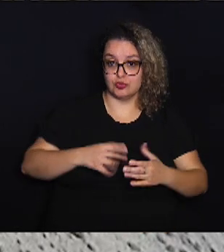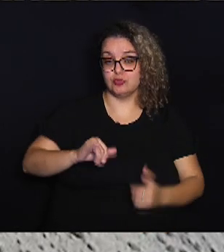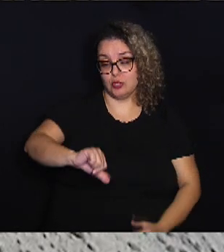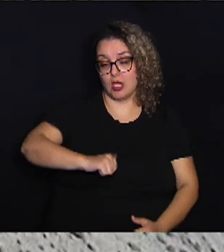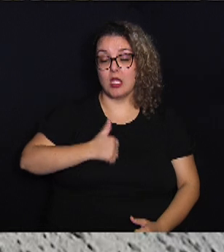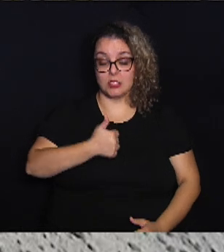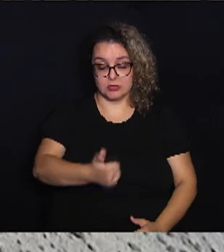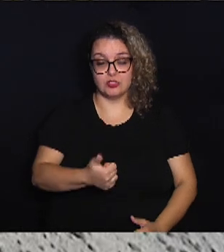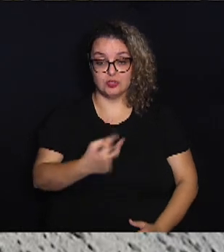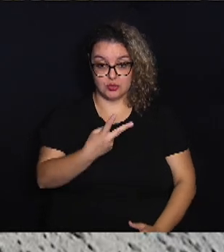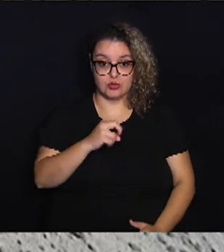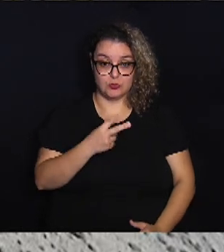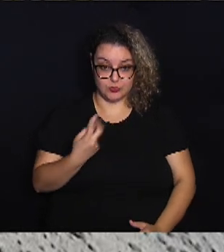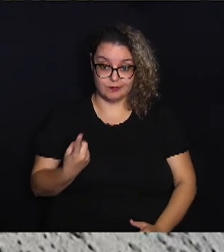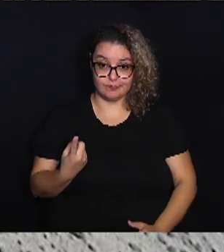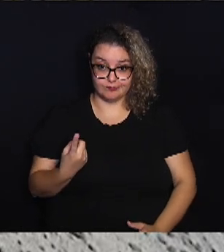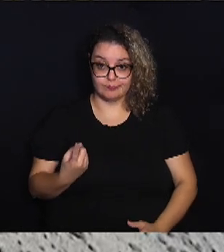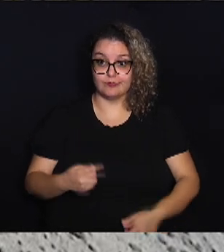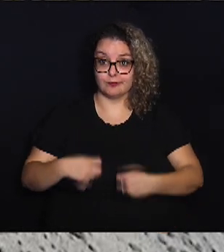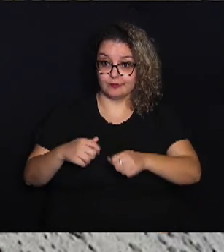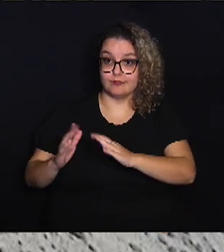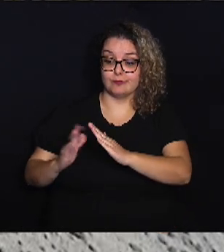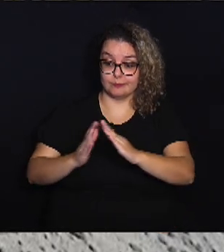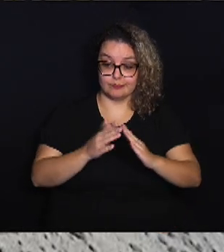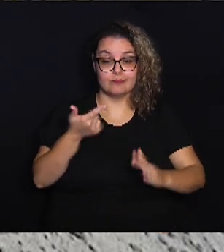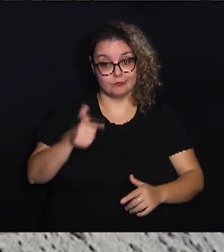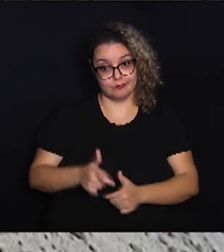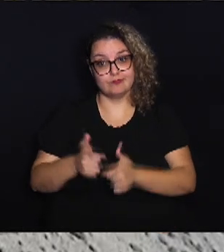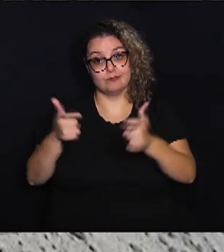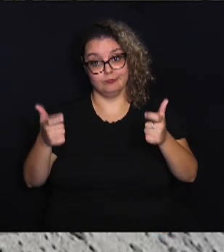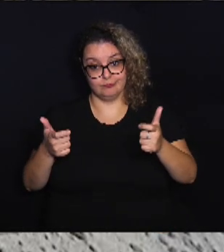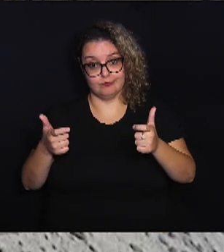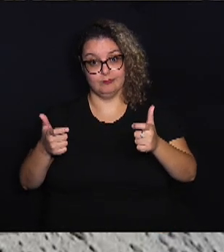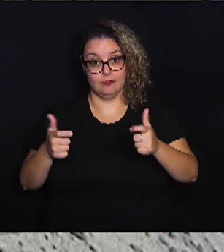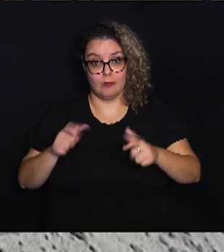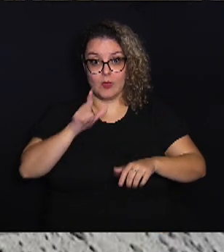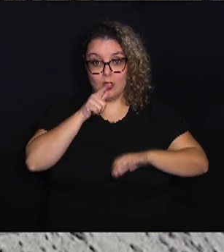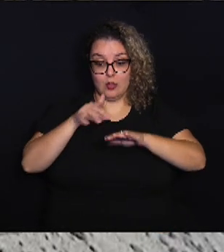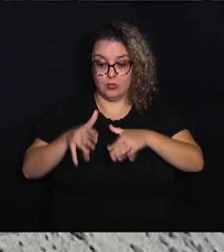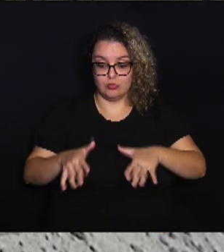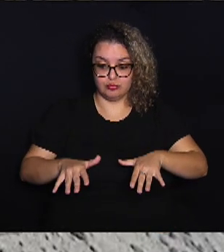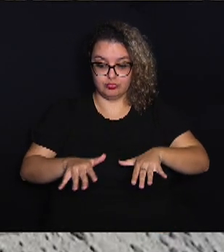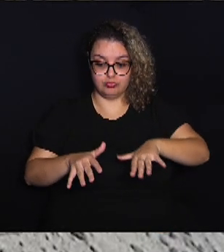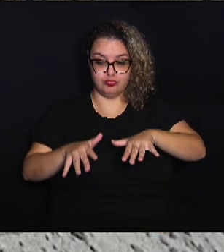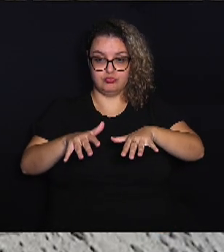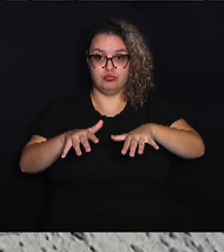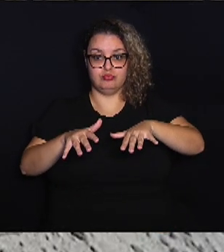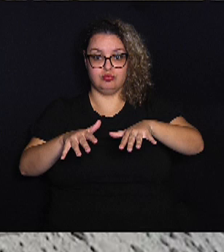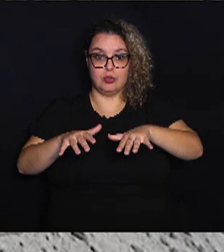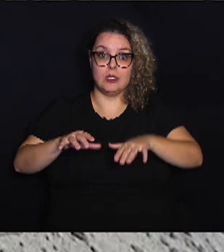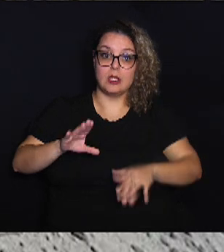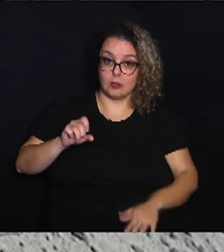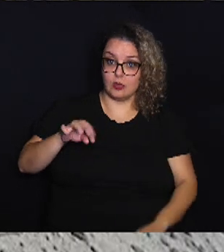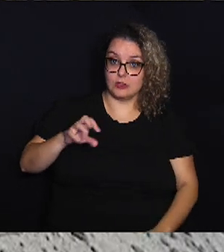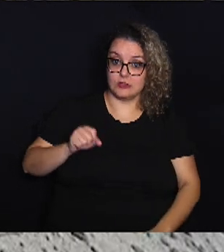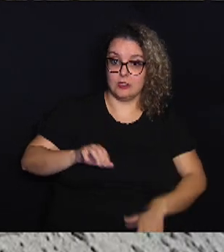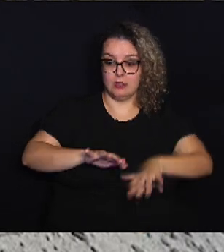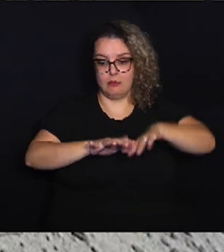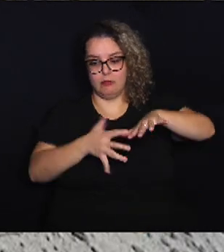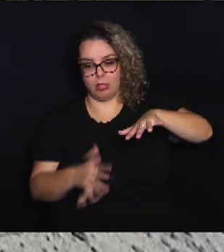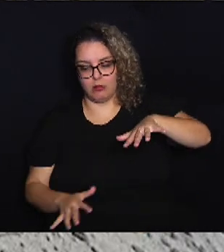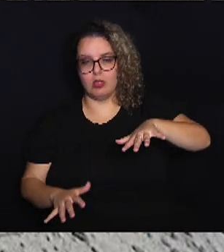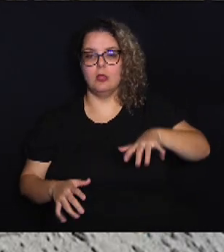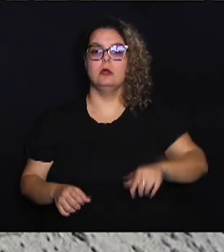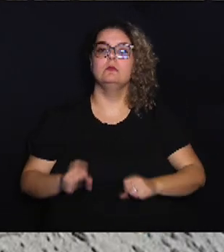apesar da demanda por casas na região continuar alta, a elevação do nível do mar, as inundações costeiras e a erosão devem